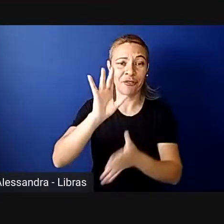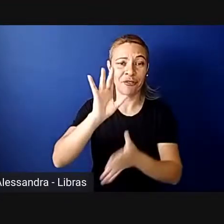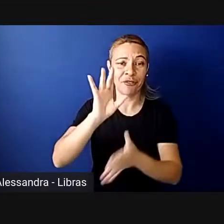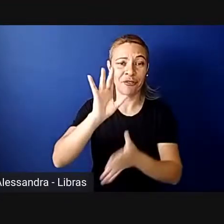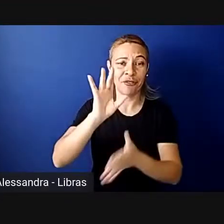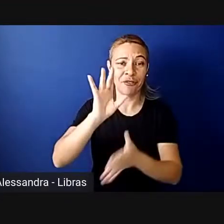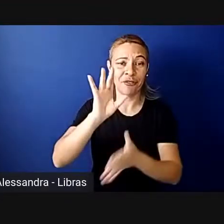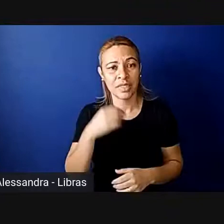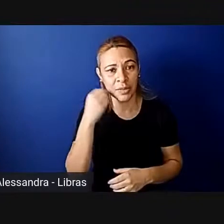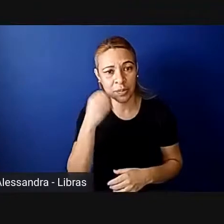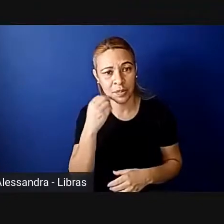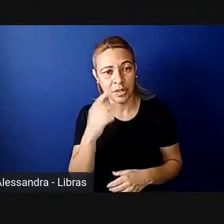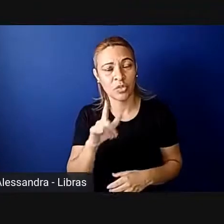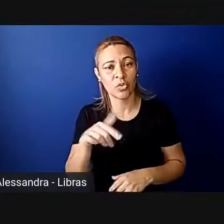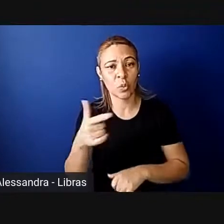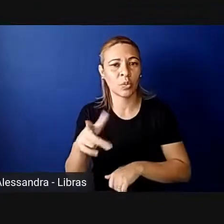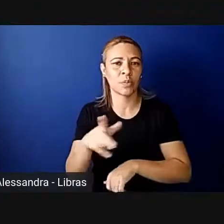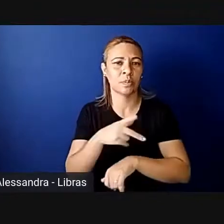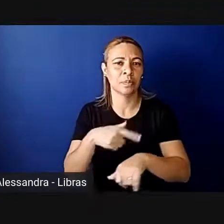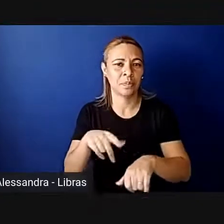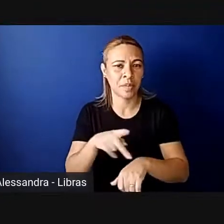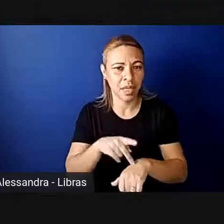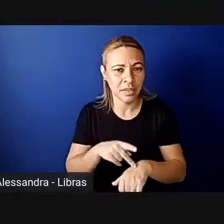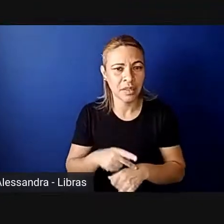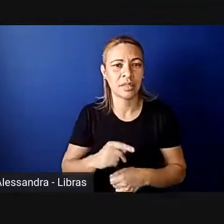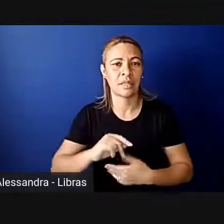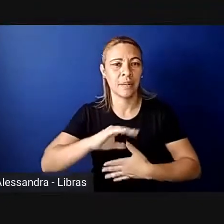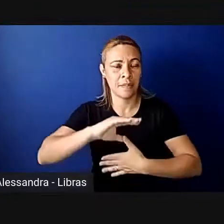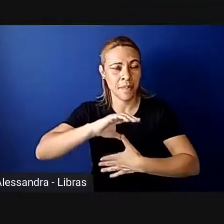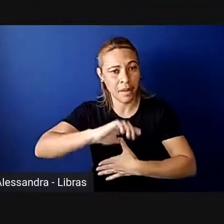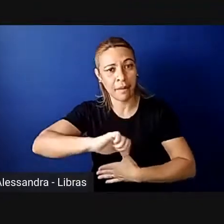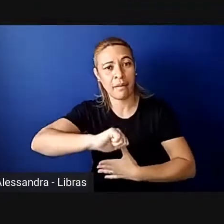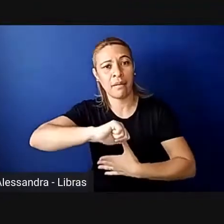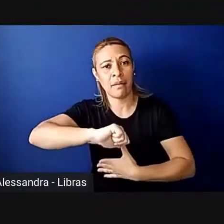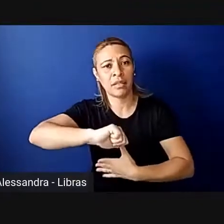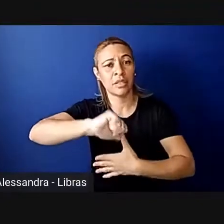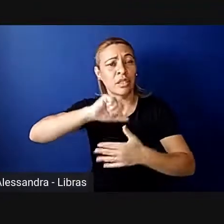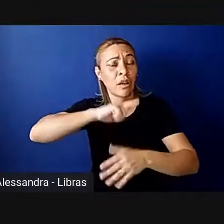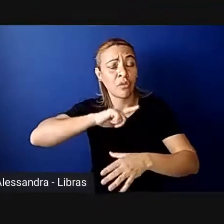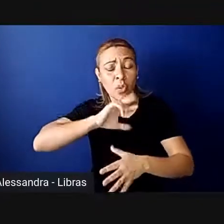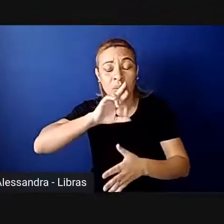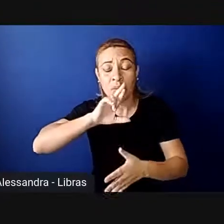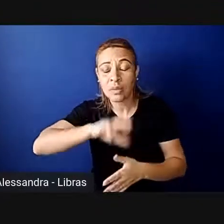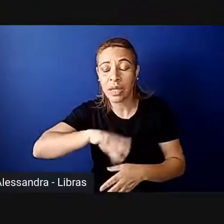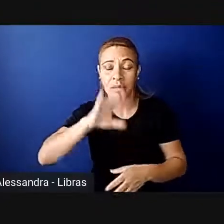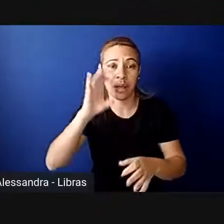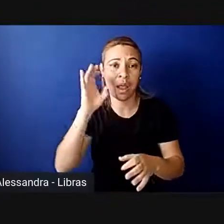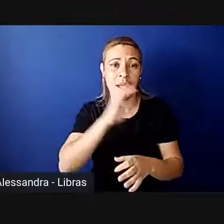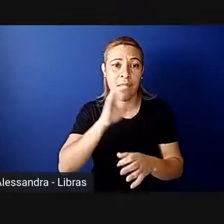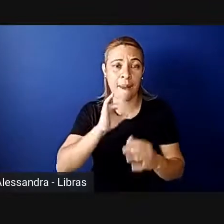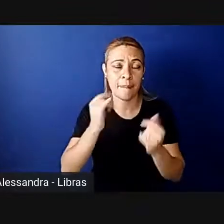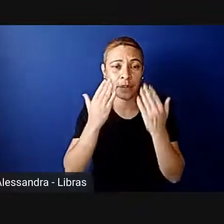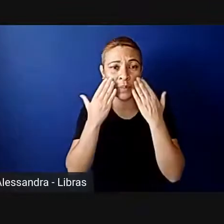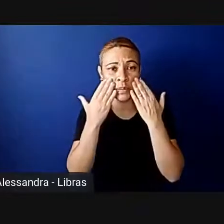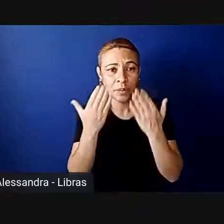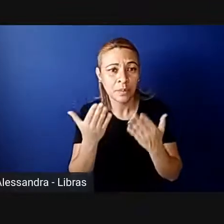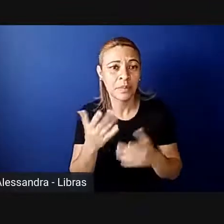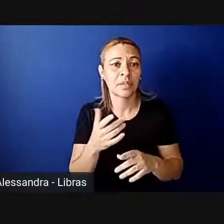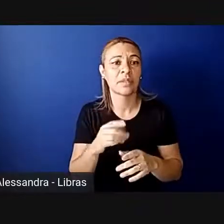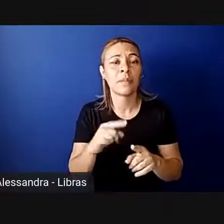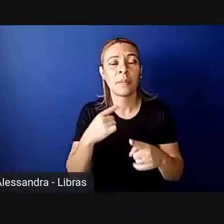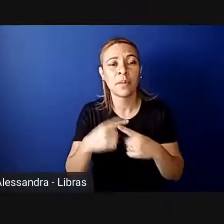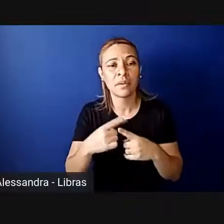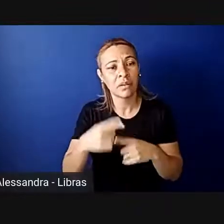outros países da América Latina que tiveram resultado rápido e expressivo com a implementação de cotas, para a gente também tentar